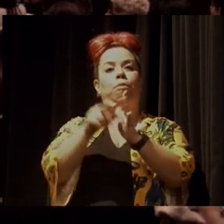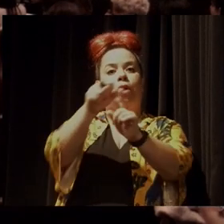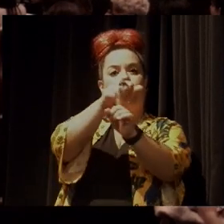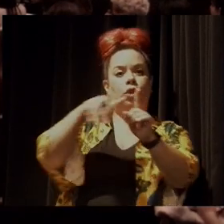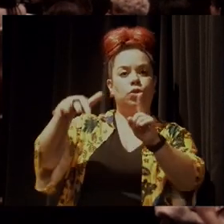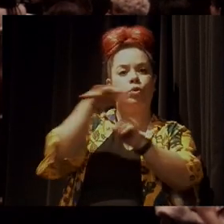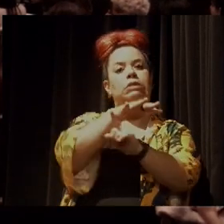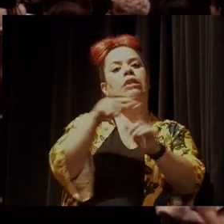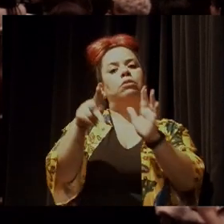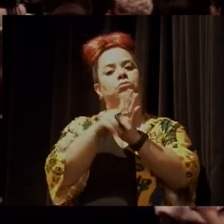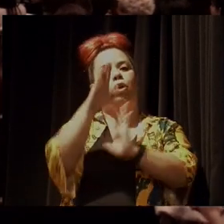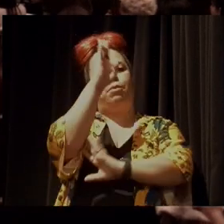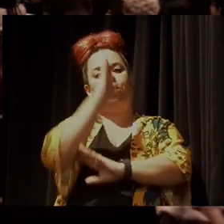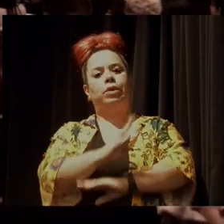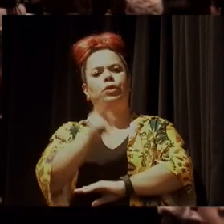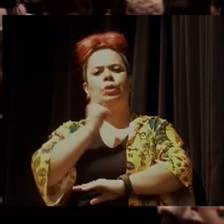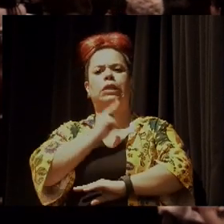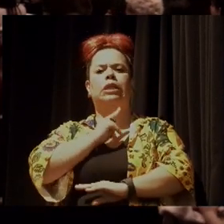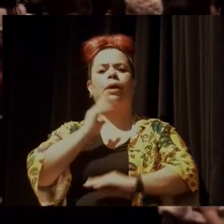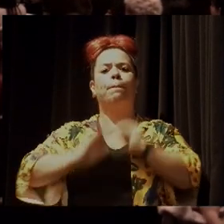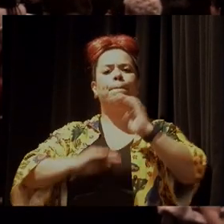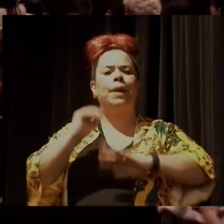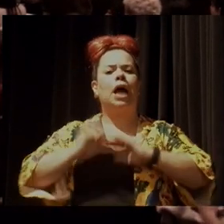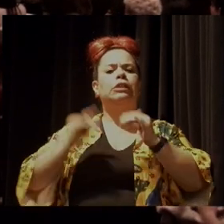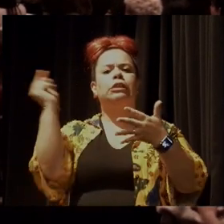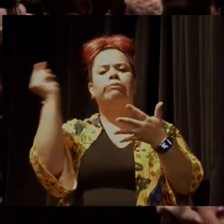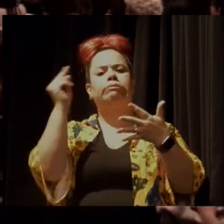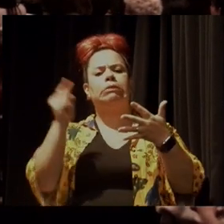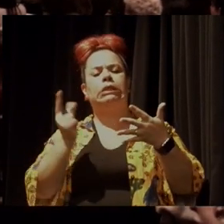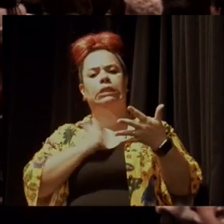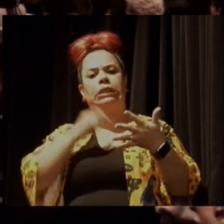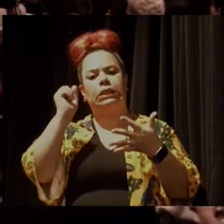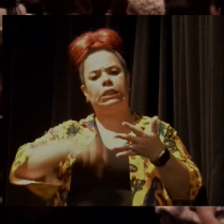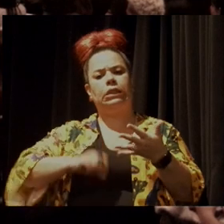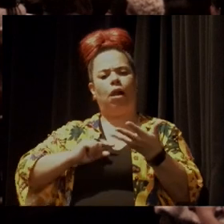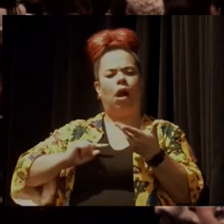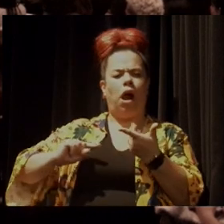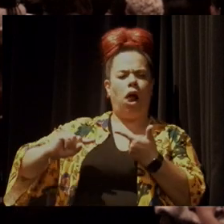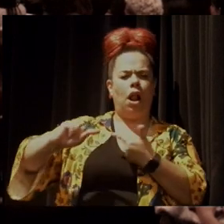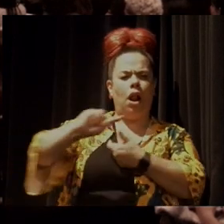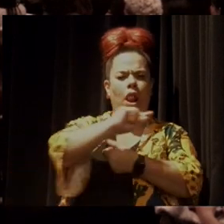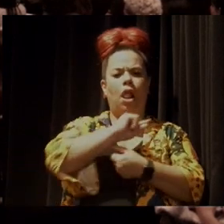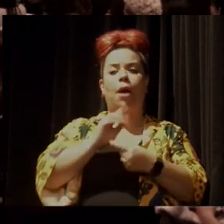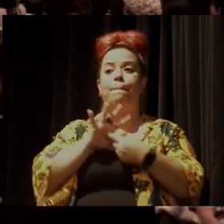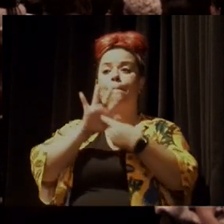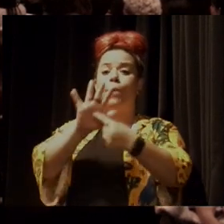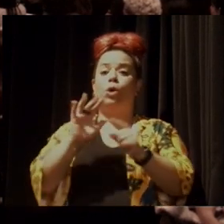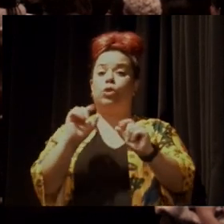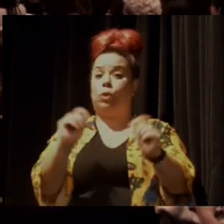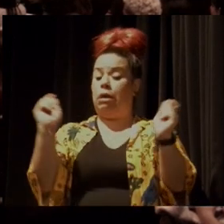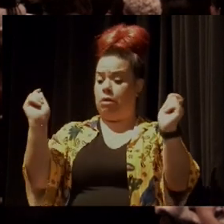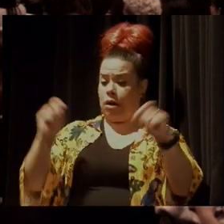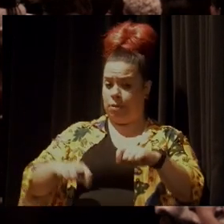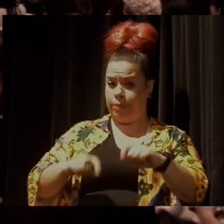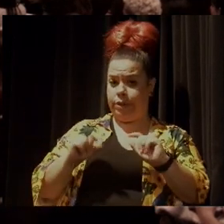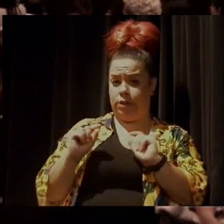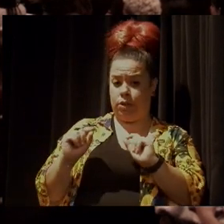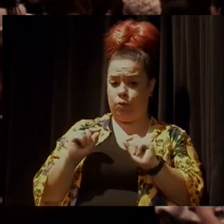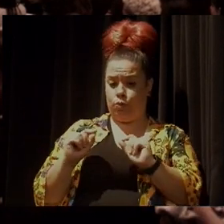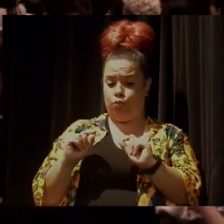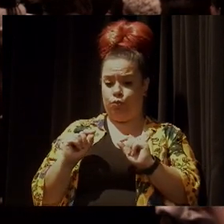brasileira, existem inúmeras iniciativas em curso que vão demonstrando esse potencial de